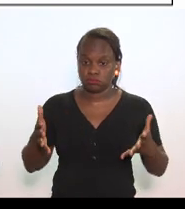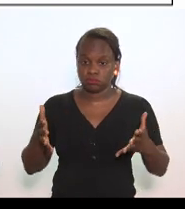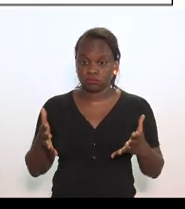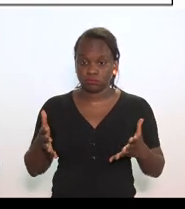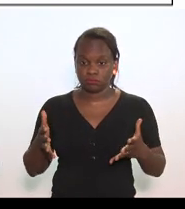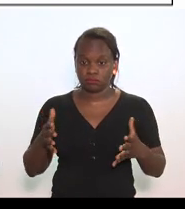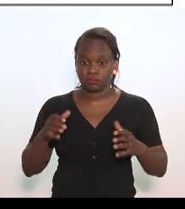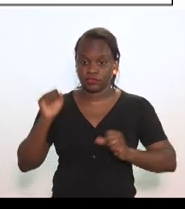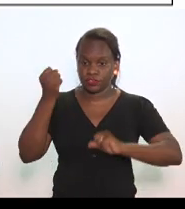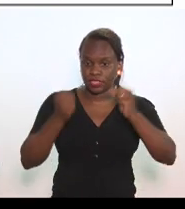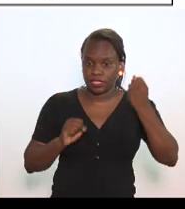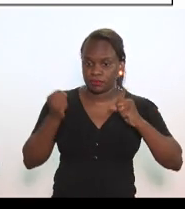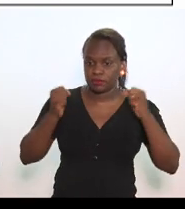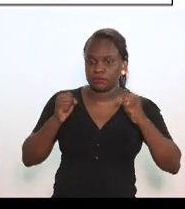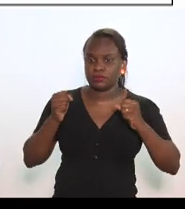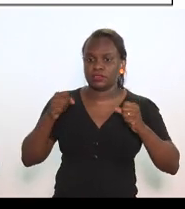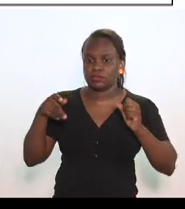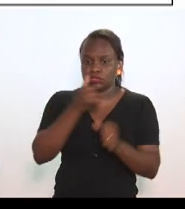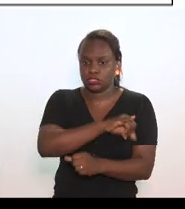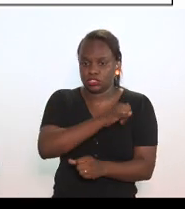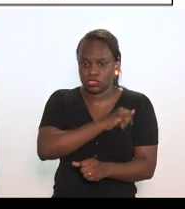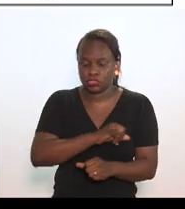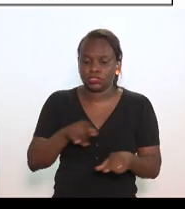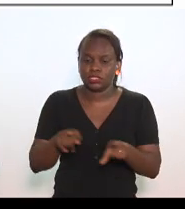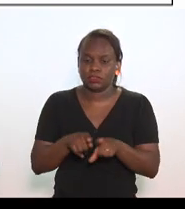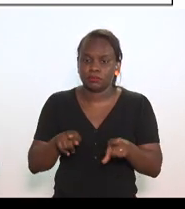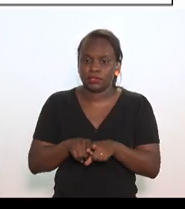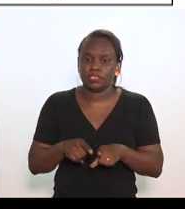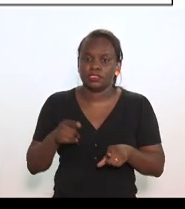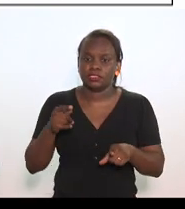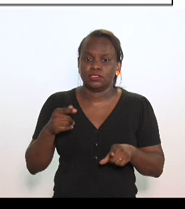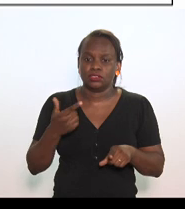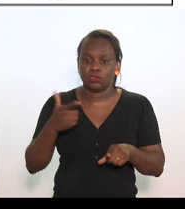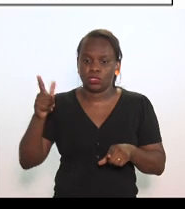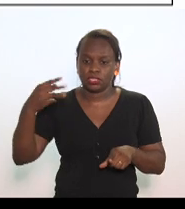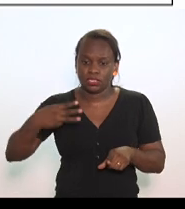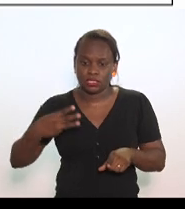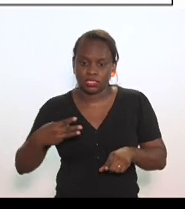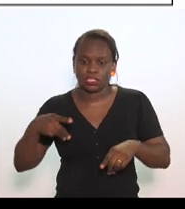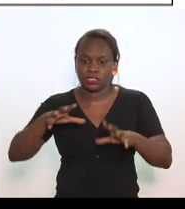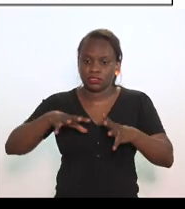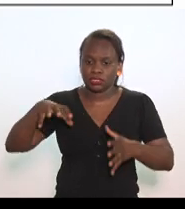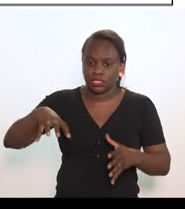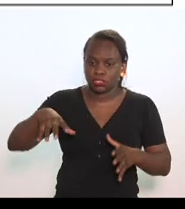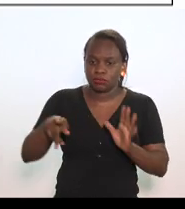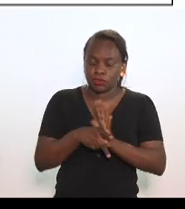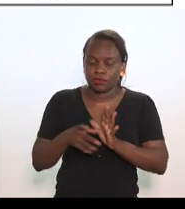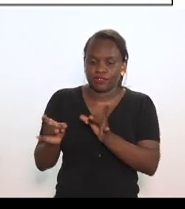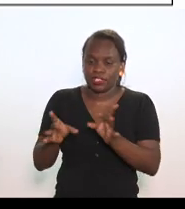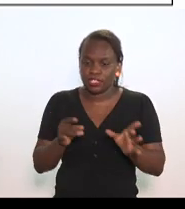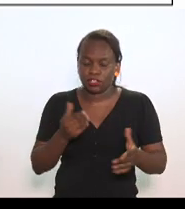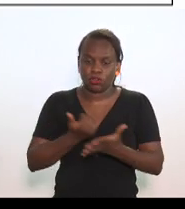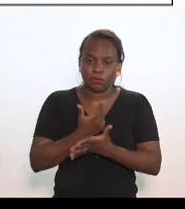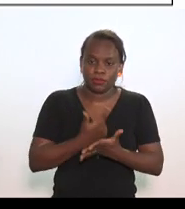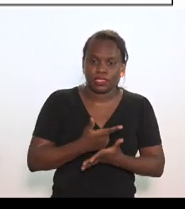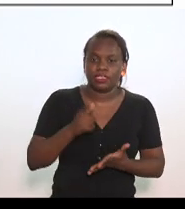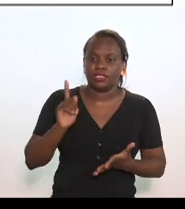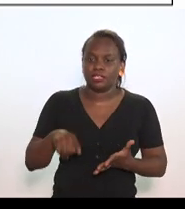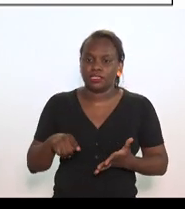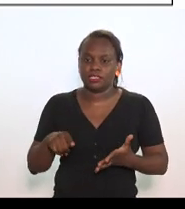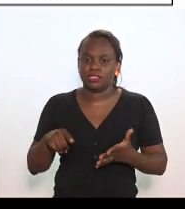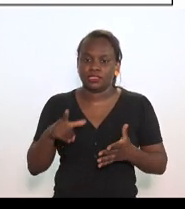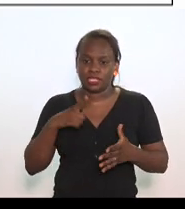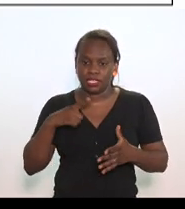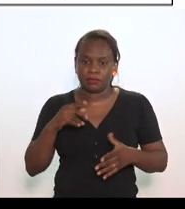do Moinhos Fluminense de terceiros nesse setor de varejo e atacado que são os que tomam um